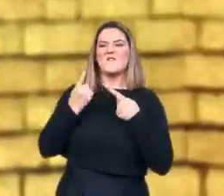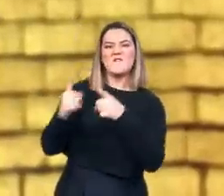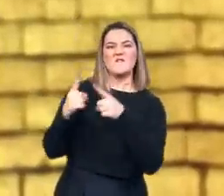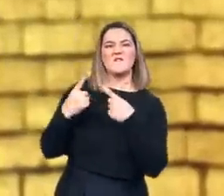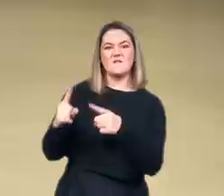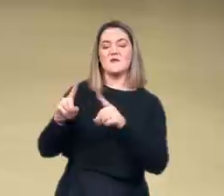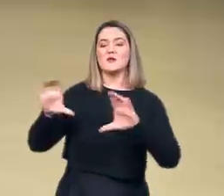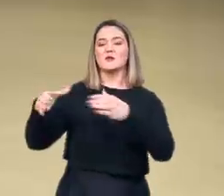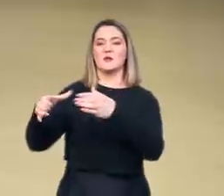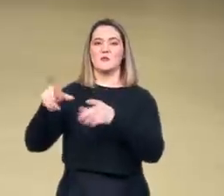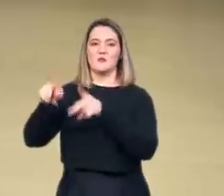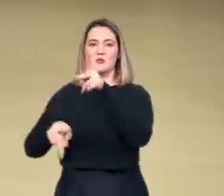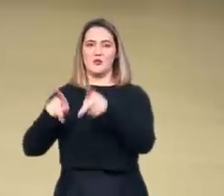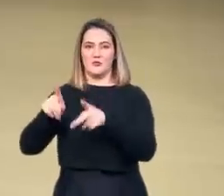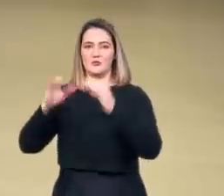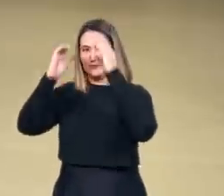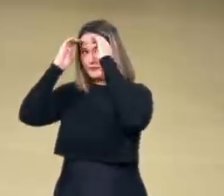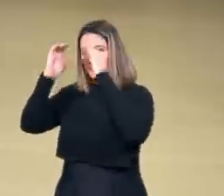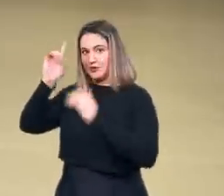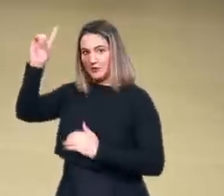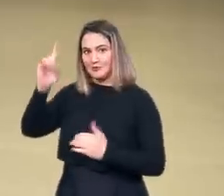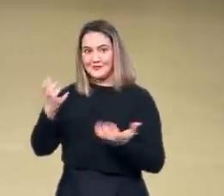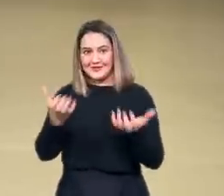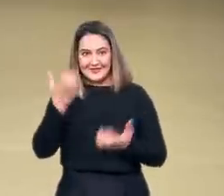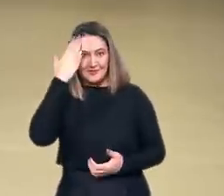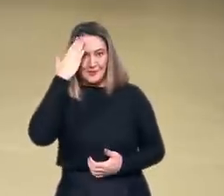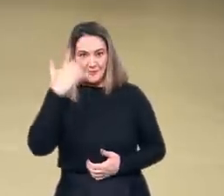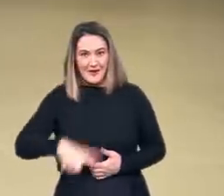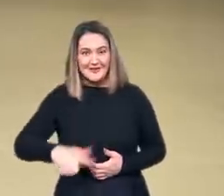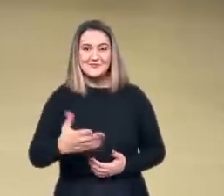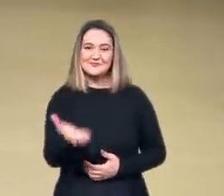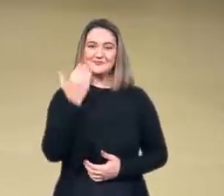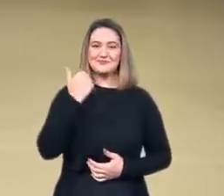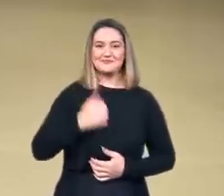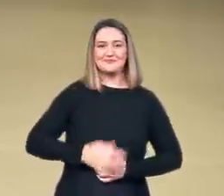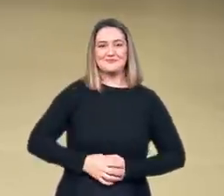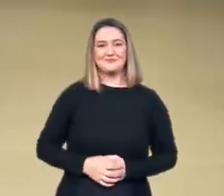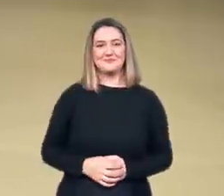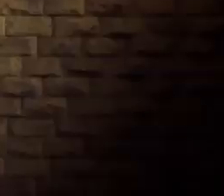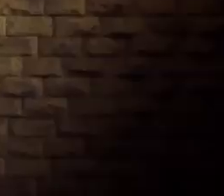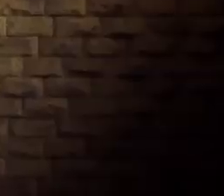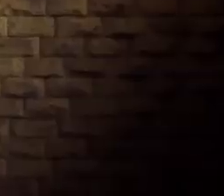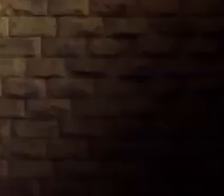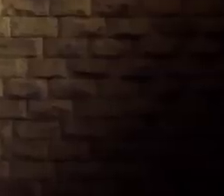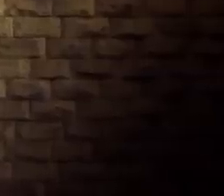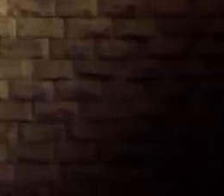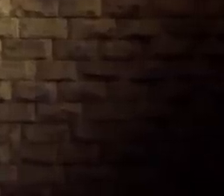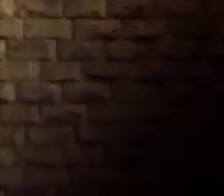santos. Quer saber mais sobre este e outros detalhes? Então não sai daí, porque o Evidências volta já já.